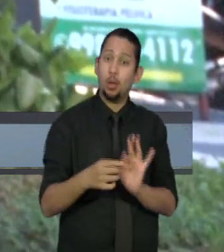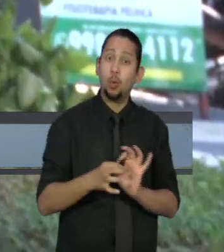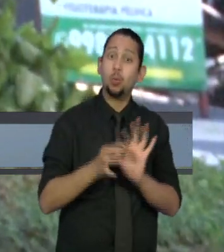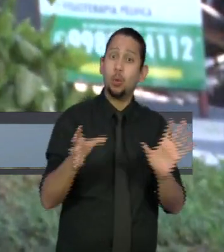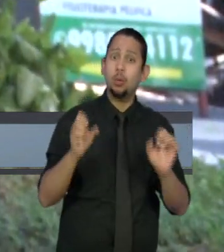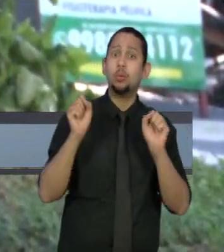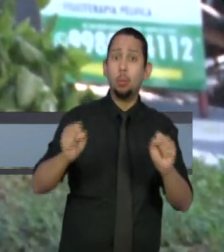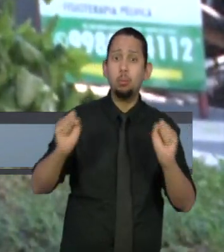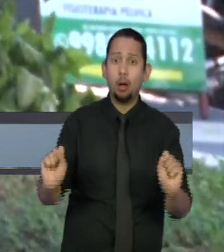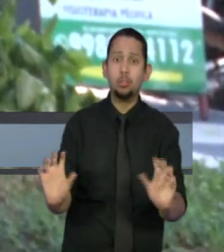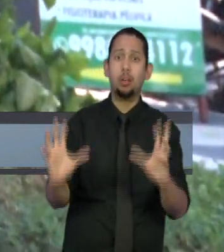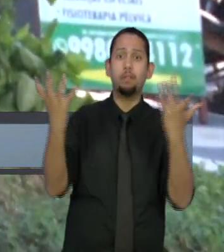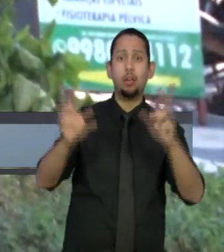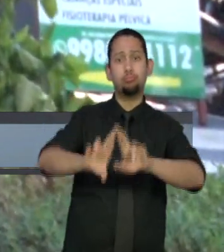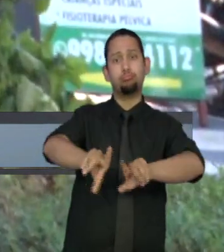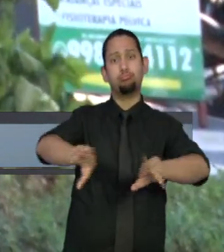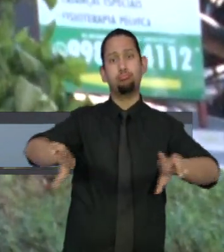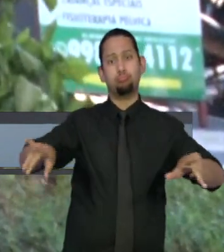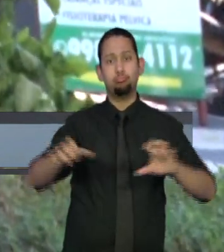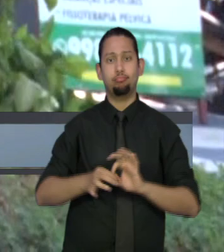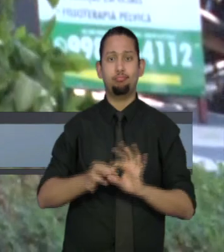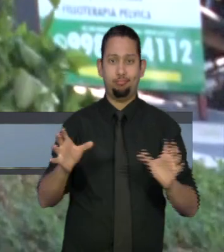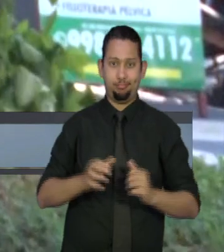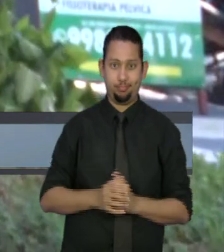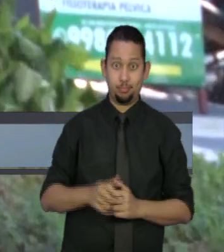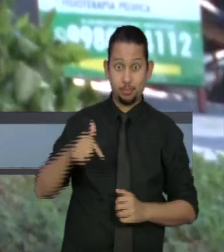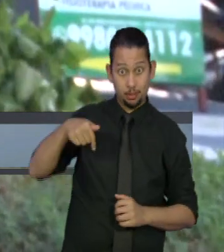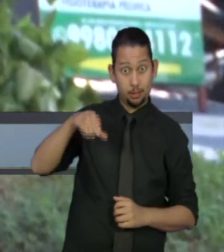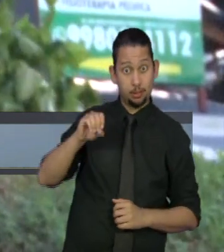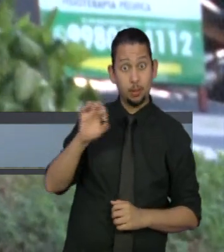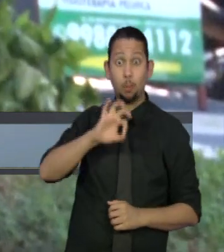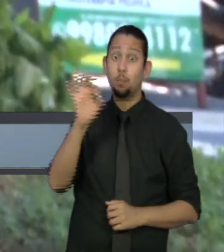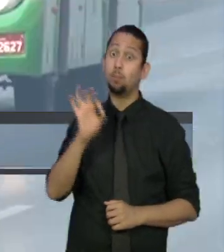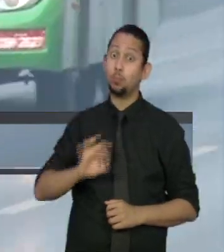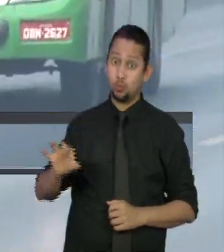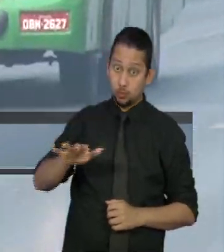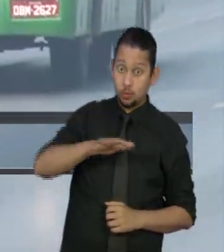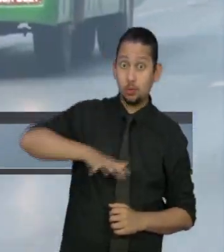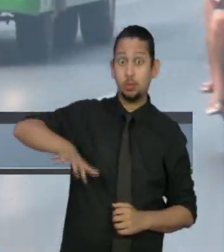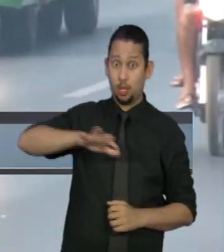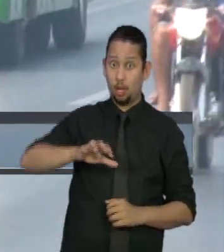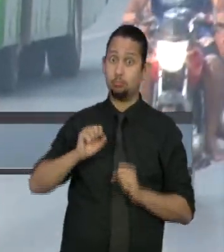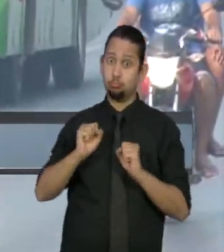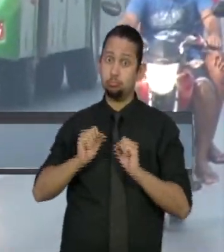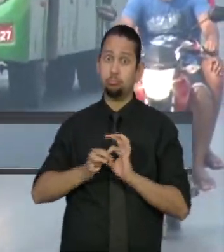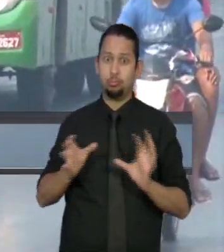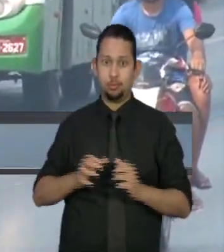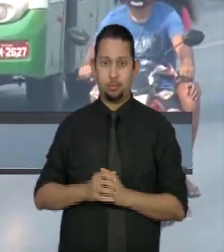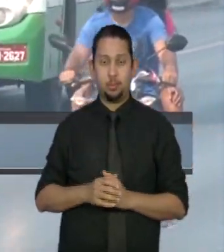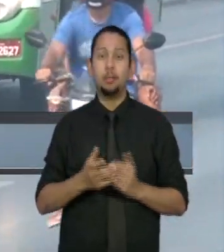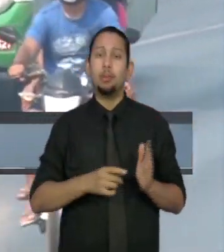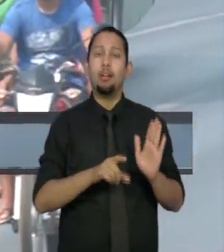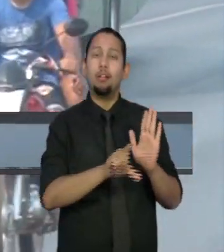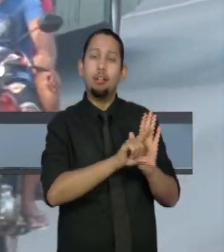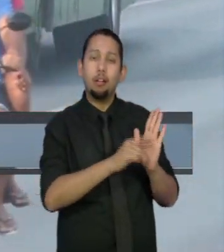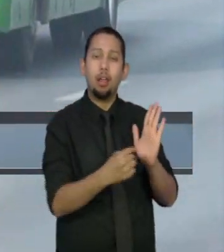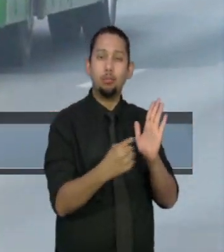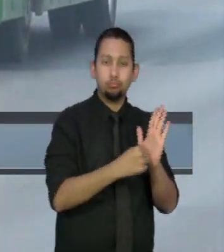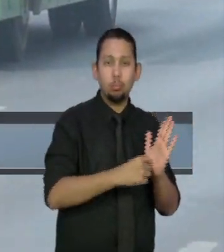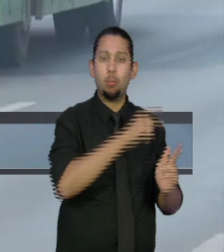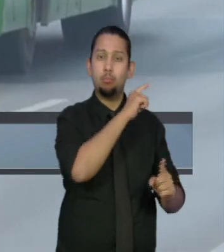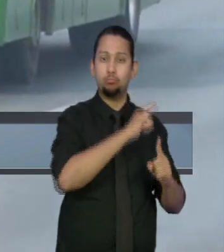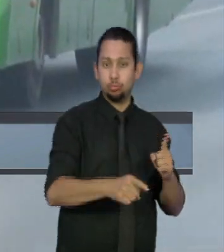eventos de qualquer natureza, com 70% da capacidade do ambiente. Fica revogada automaticamente a determinação